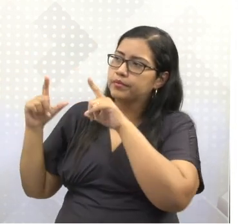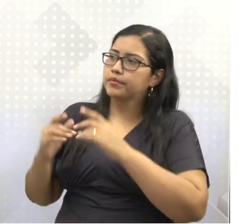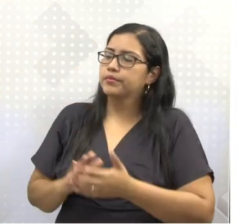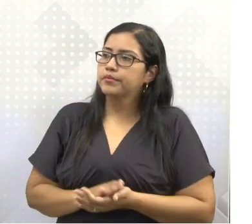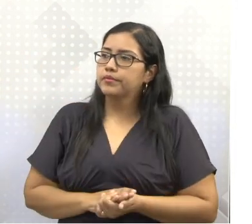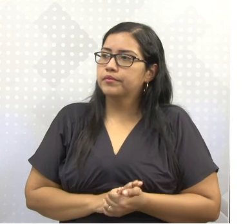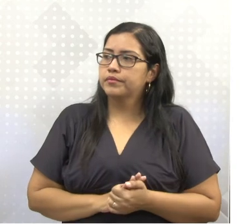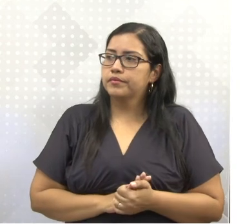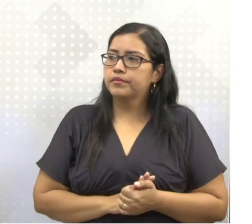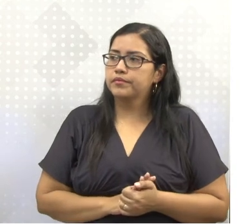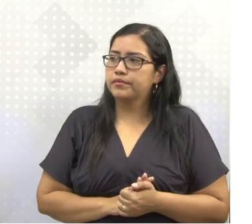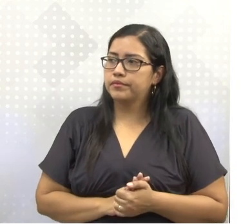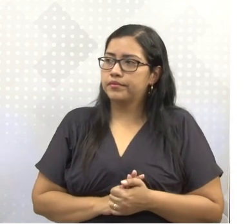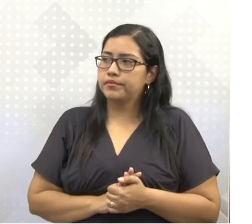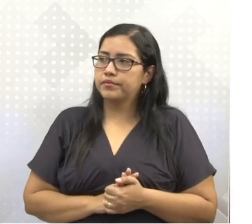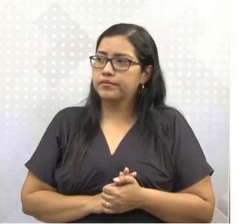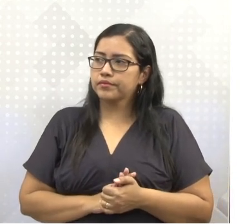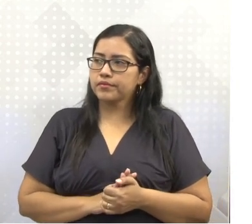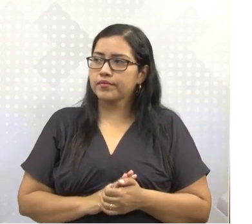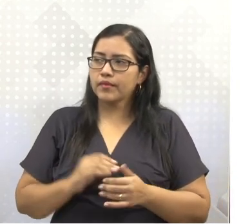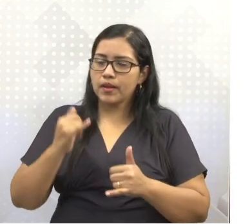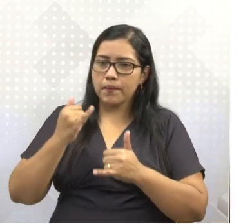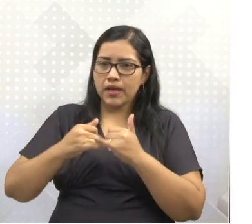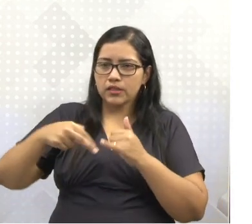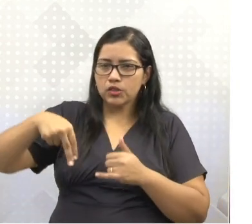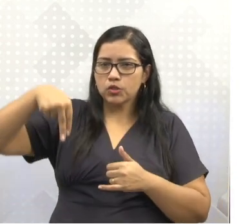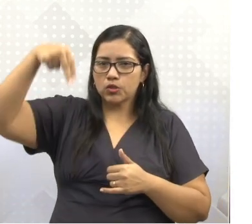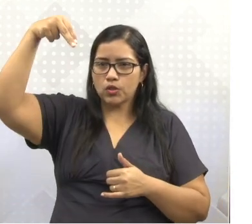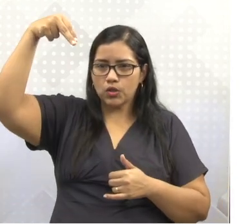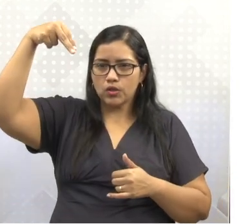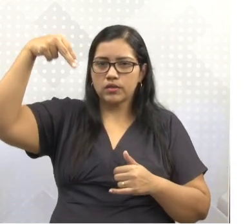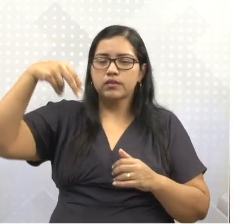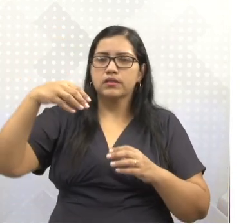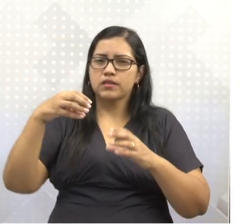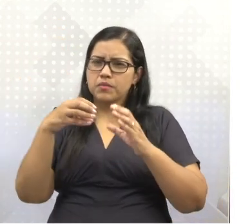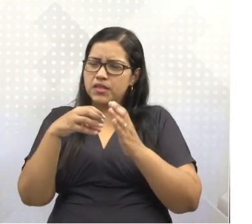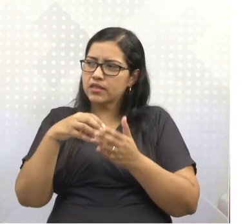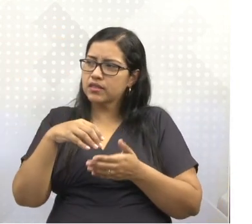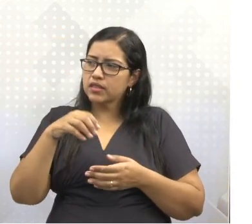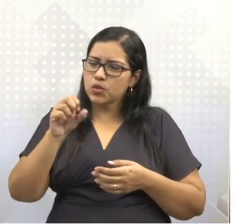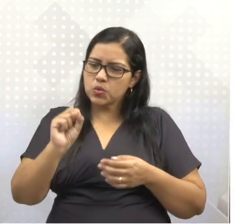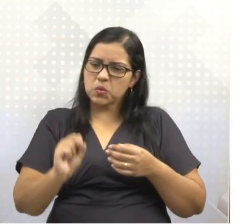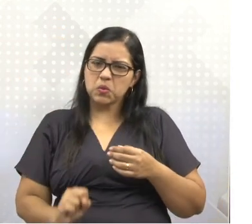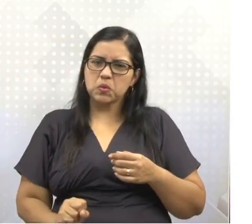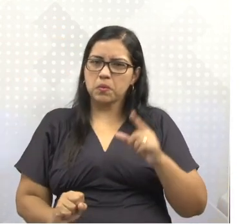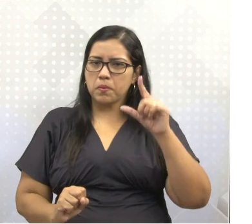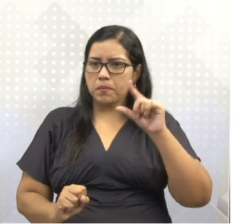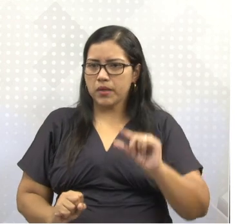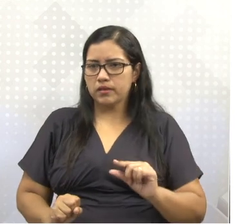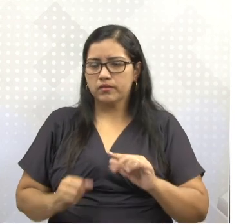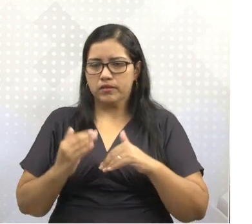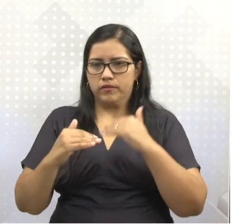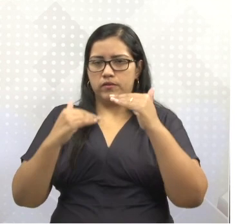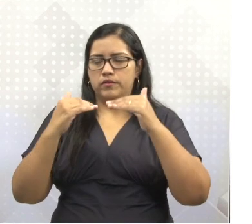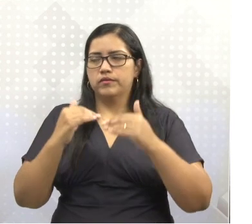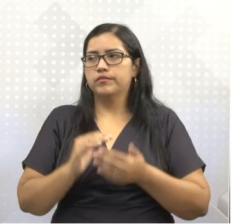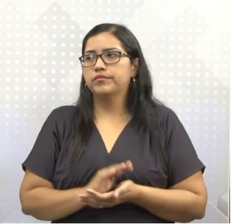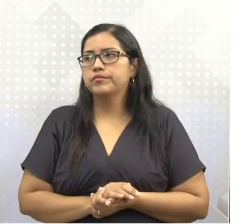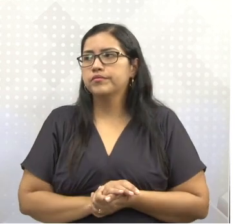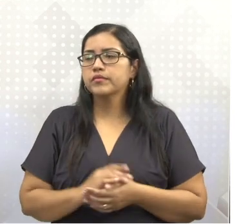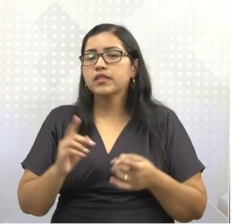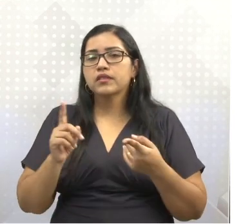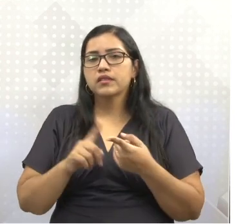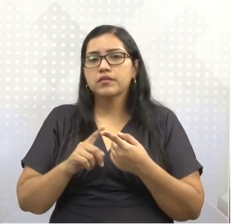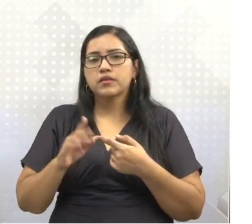A região mais desenvolvida é a porção norte e central. A porção sul é menos desenvolvida. E aqui